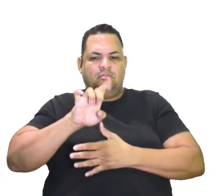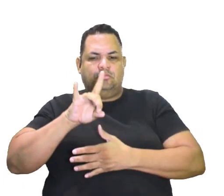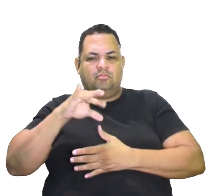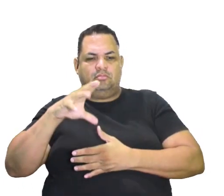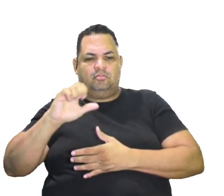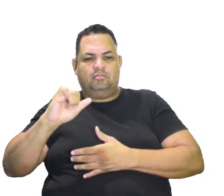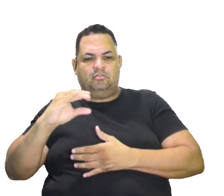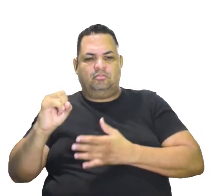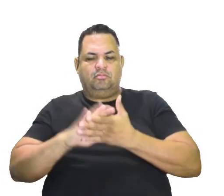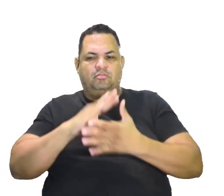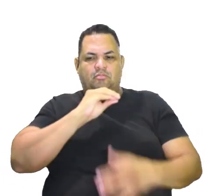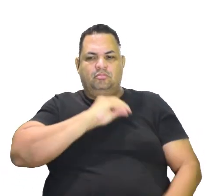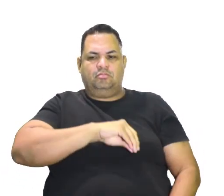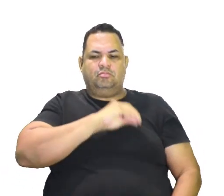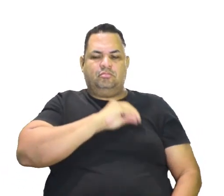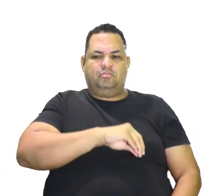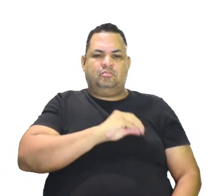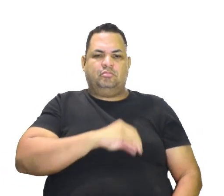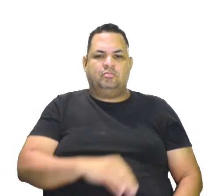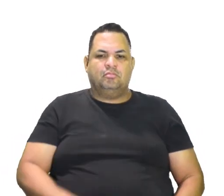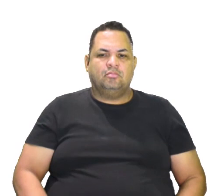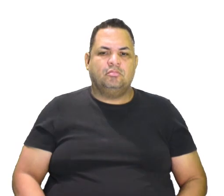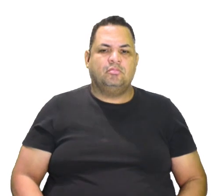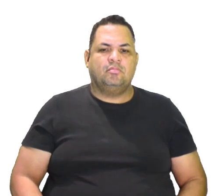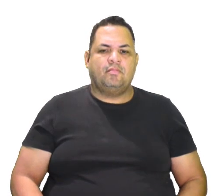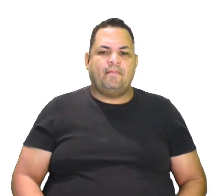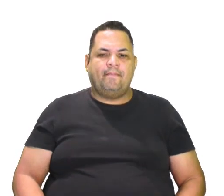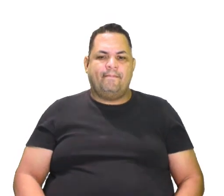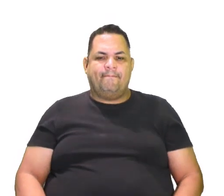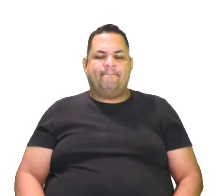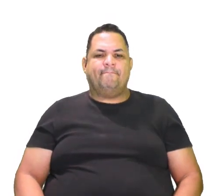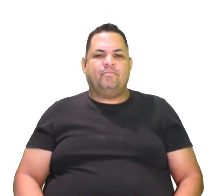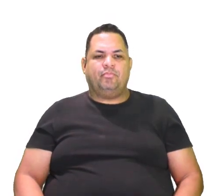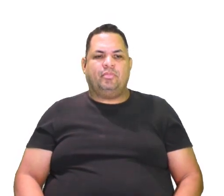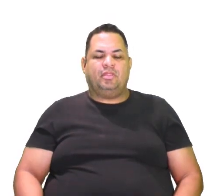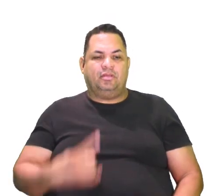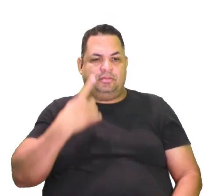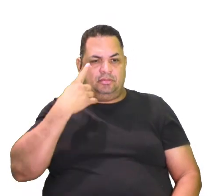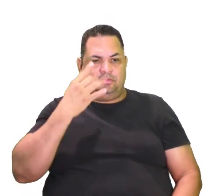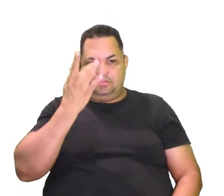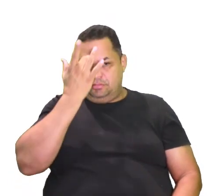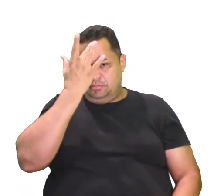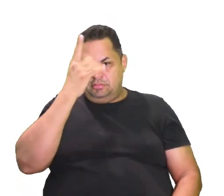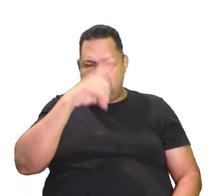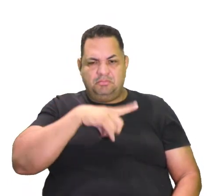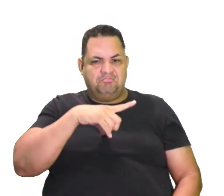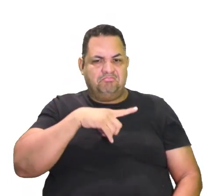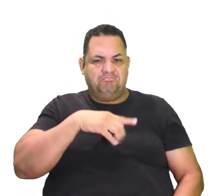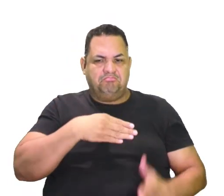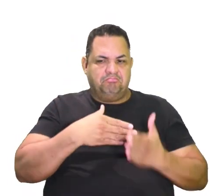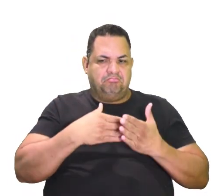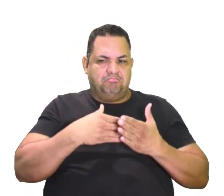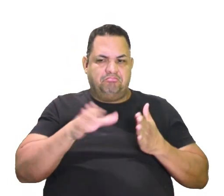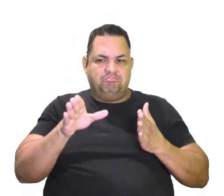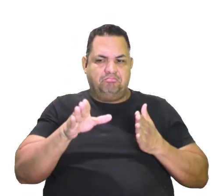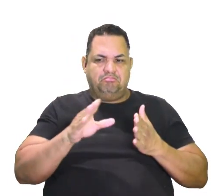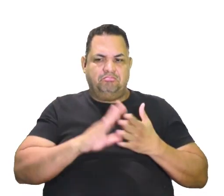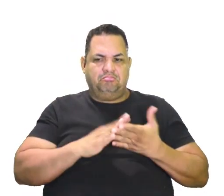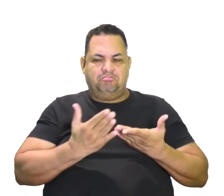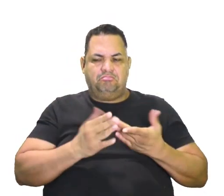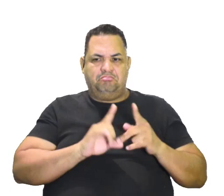e a especialização salarial. Nós vemos aqui facilmente que tem coisas que realmente não